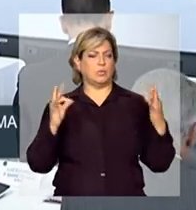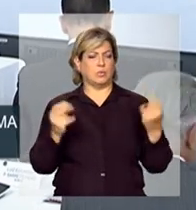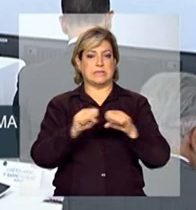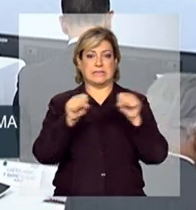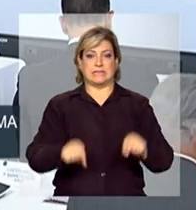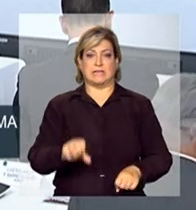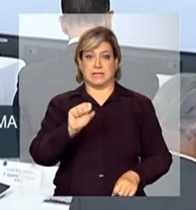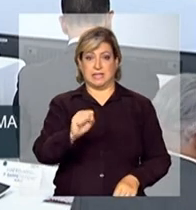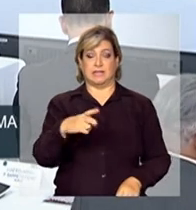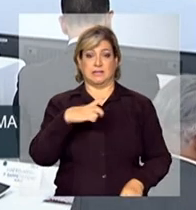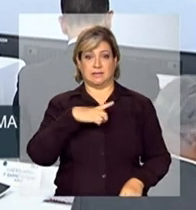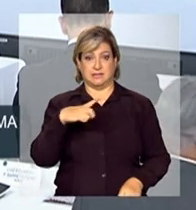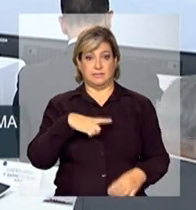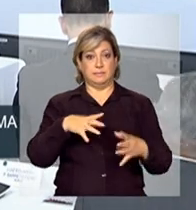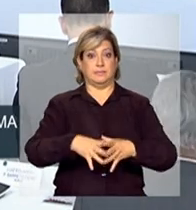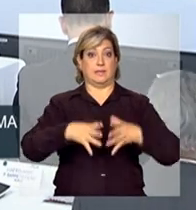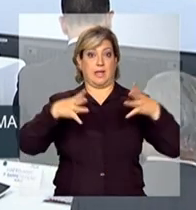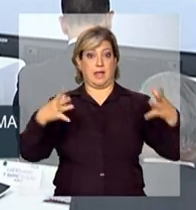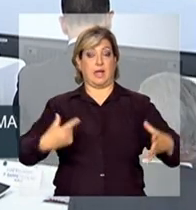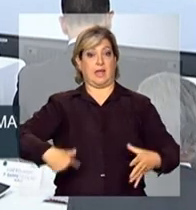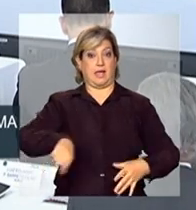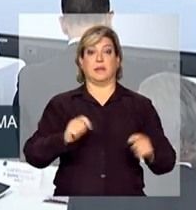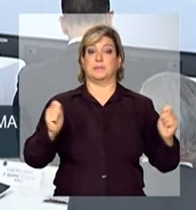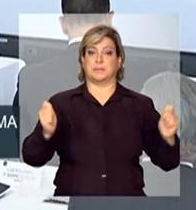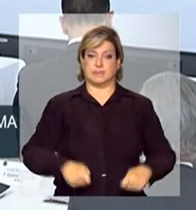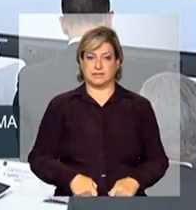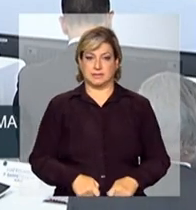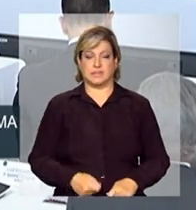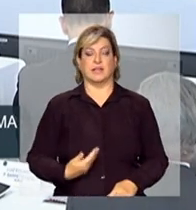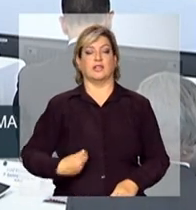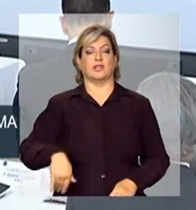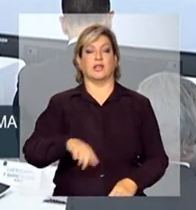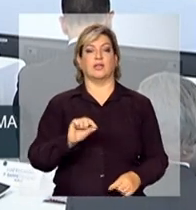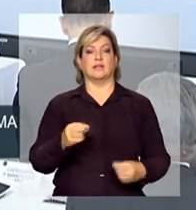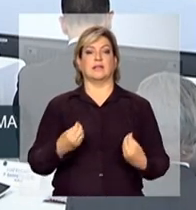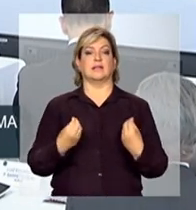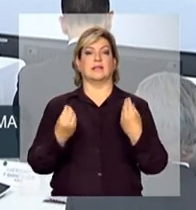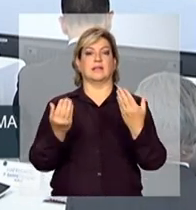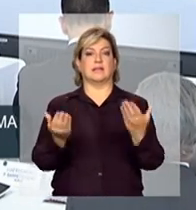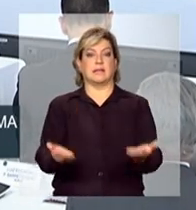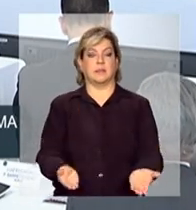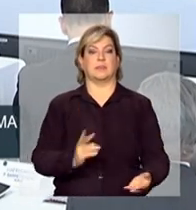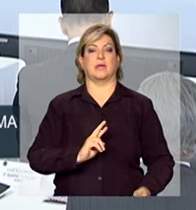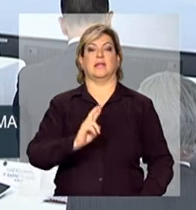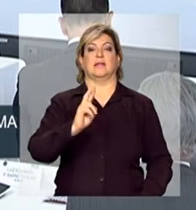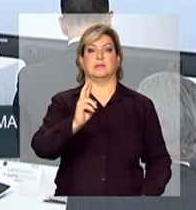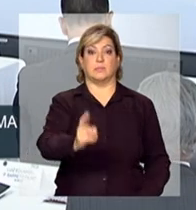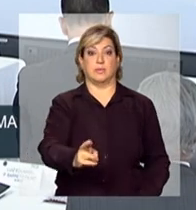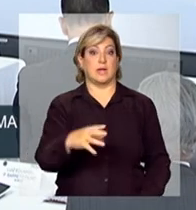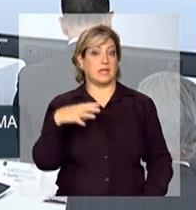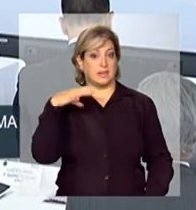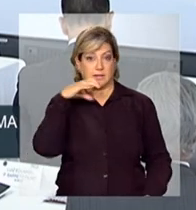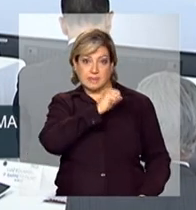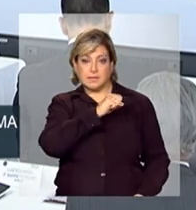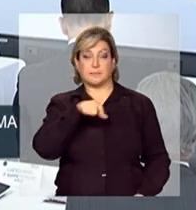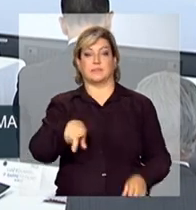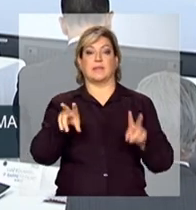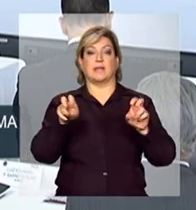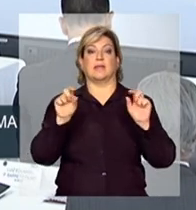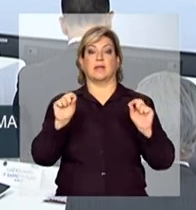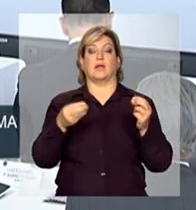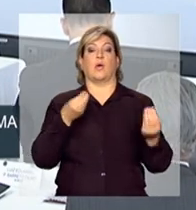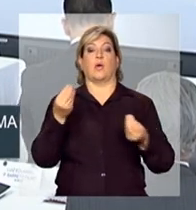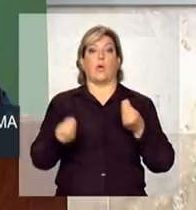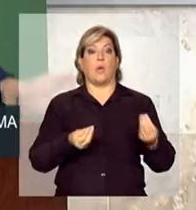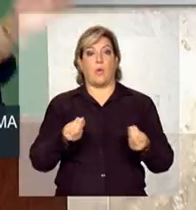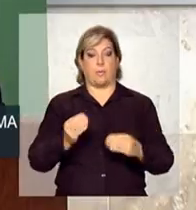e ampliando essas capacidades. Nós damos uma resposta imediata à questão da formação